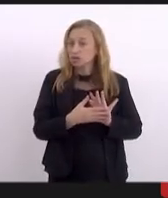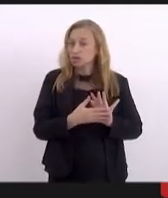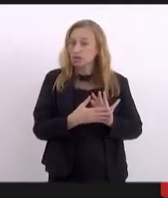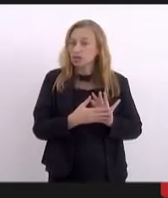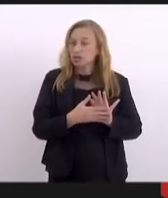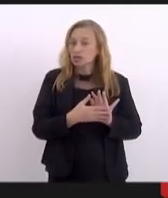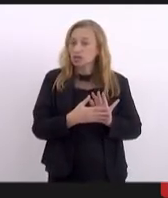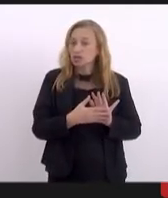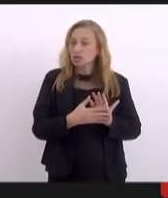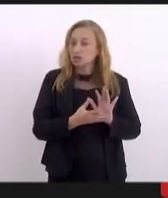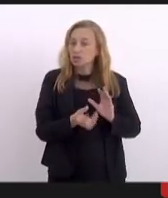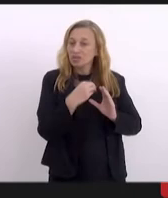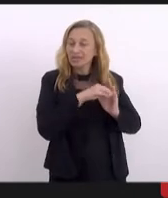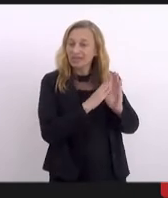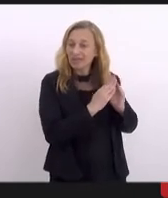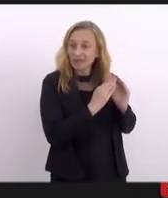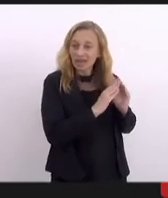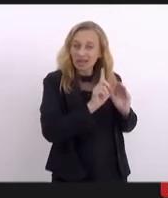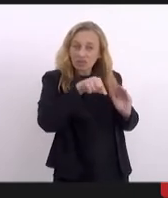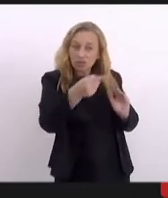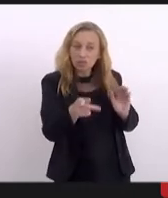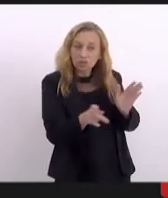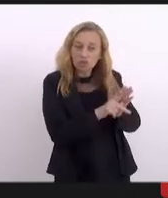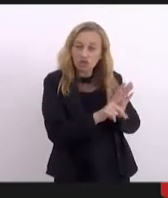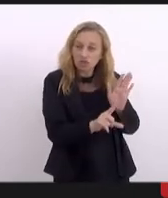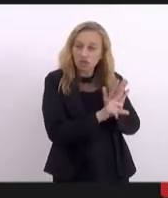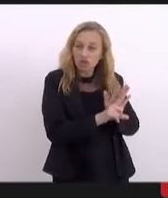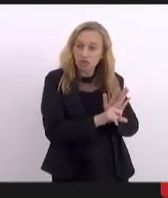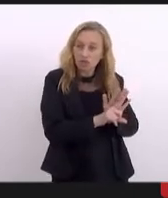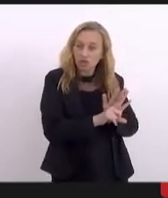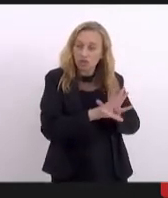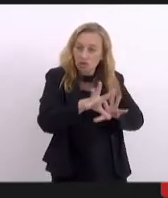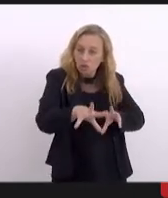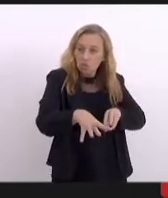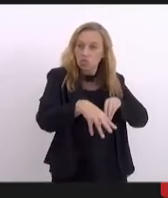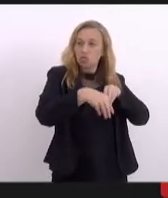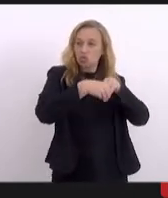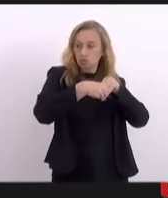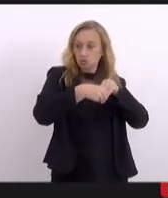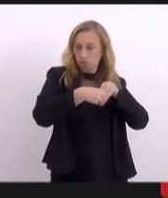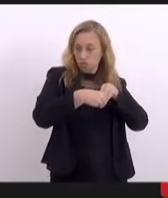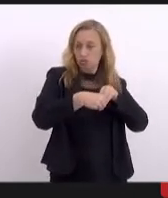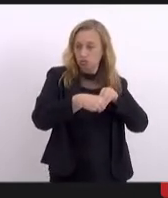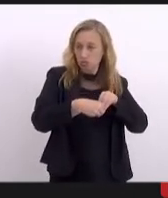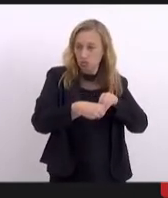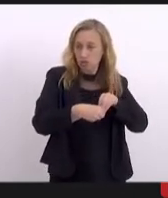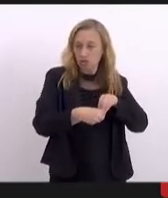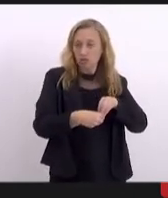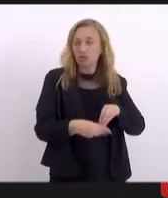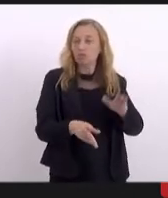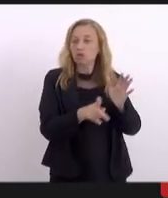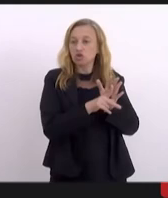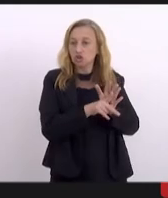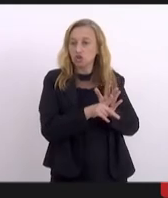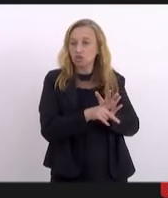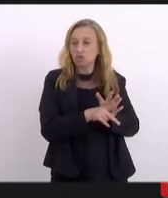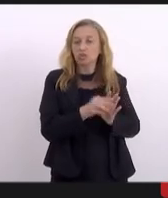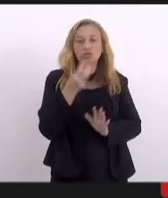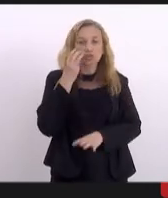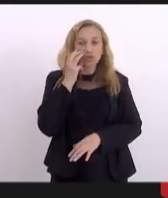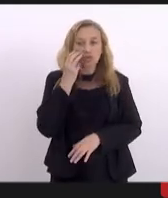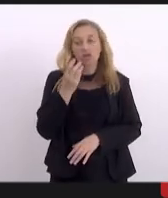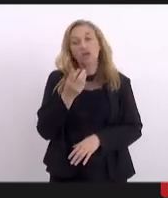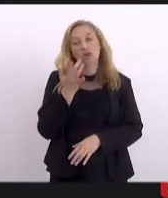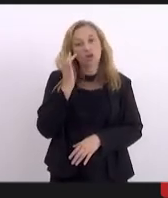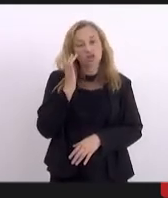isoladas na casa, em outros projetos de lei, e compilam nesse projeto do Valdeck, que eu achei muito